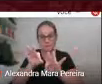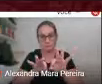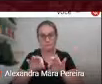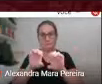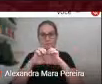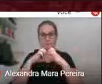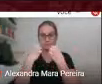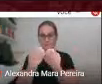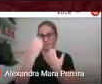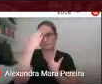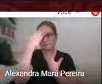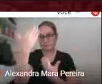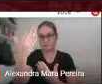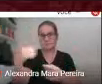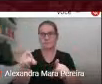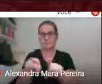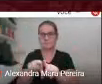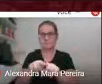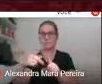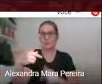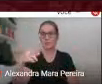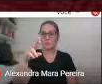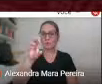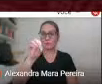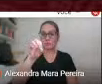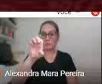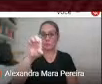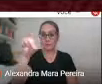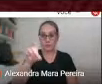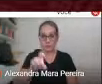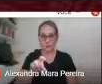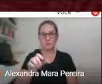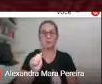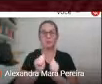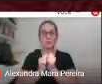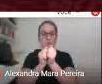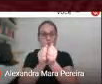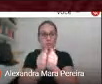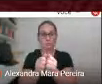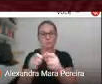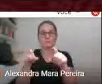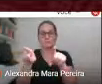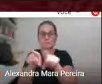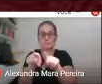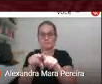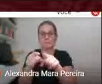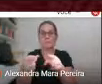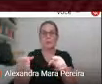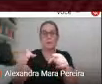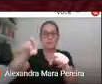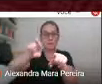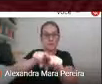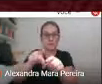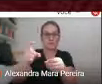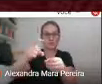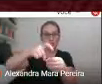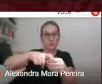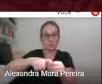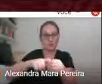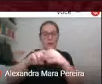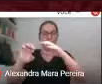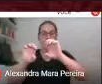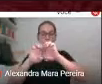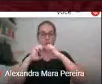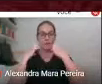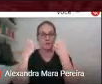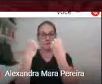agradecimentos também a ProEx, que estão conosco por meio de uma parceria entre o evento da editora da